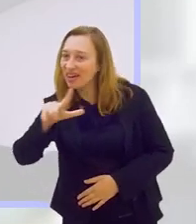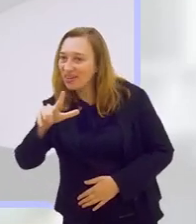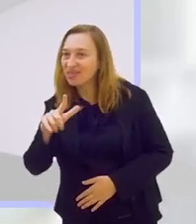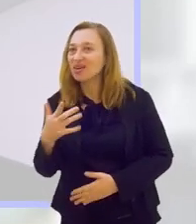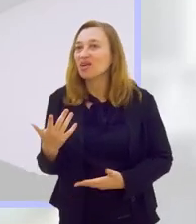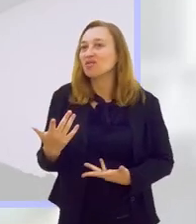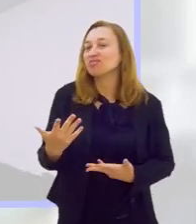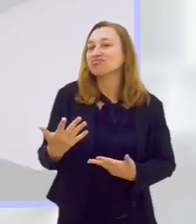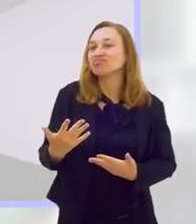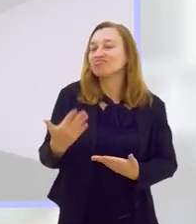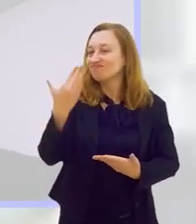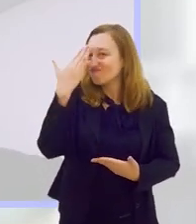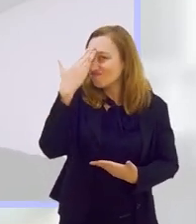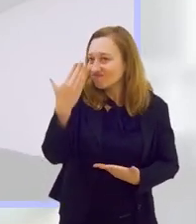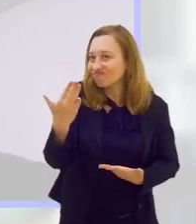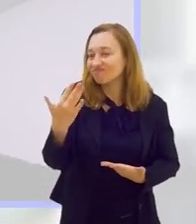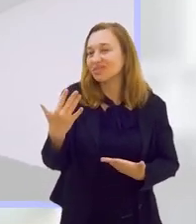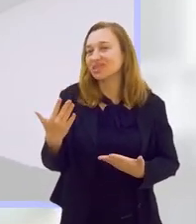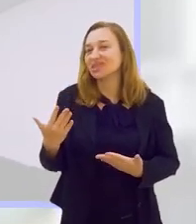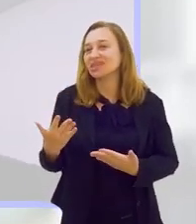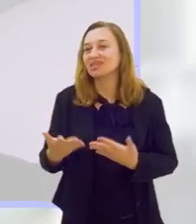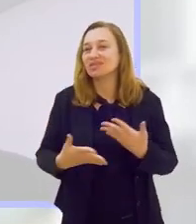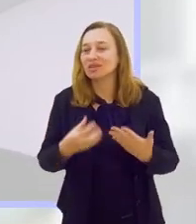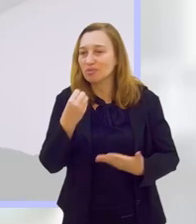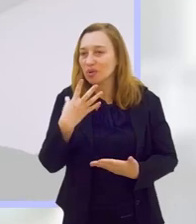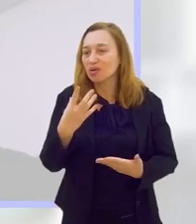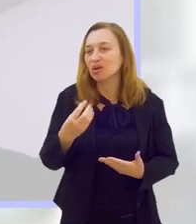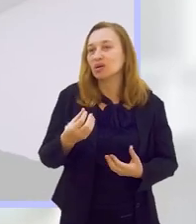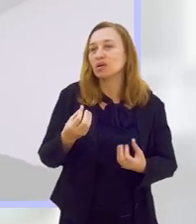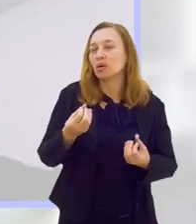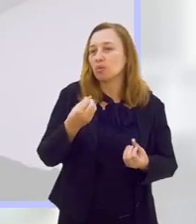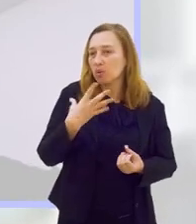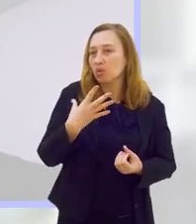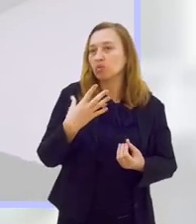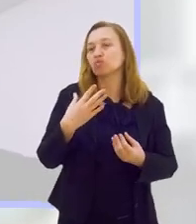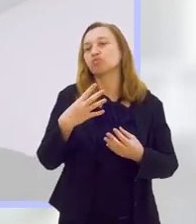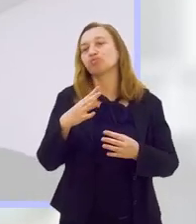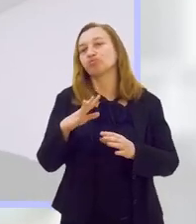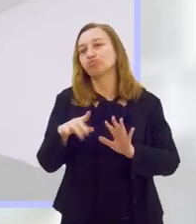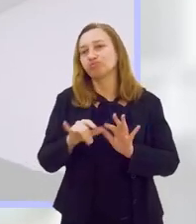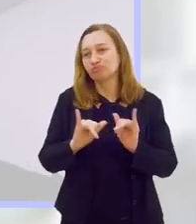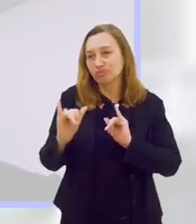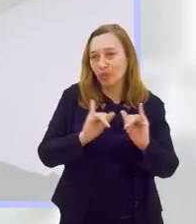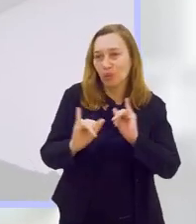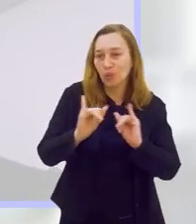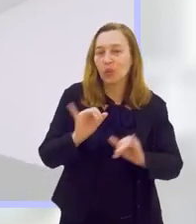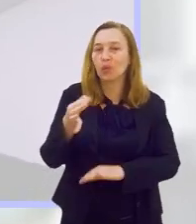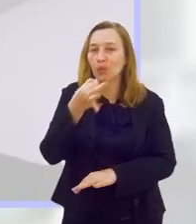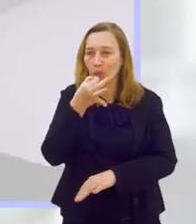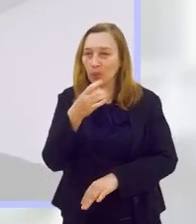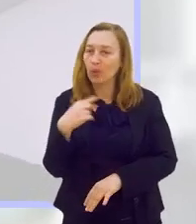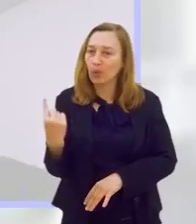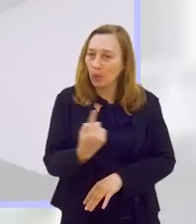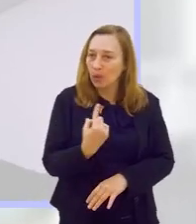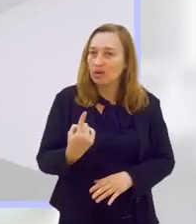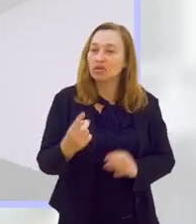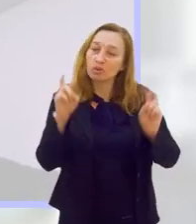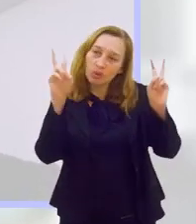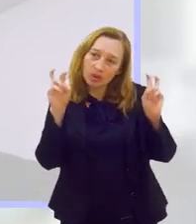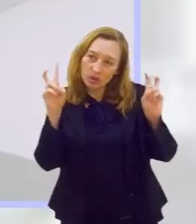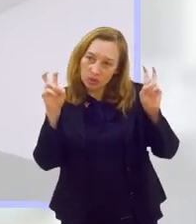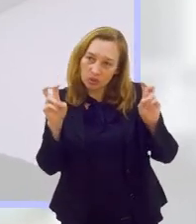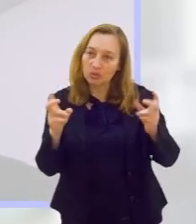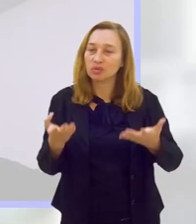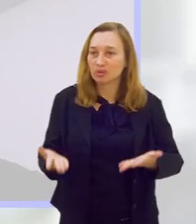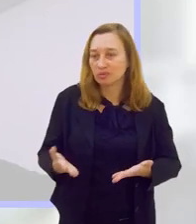Obrigado, Rafael, foi um prazer. Foi ótimo passar um pouco do conhecimento, um pouco da nossa opinião